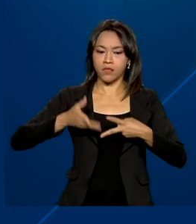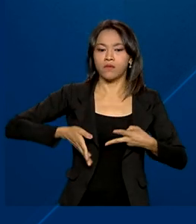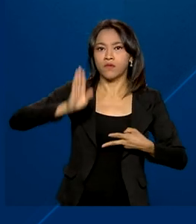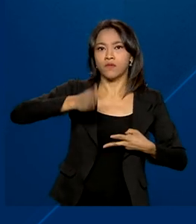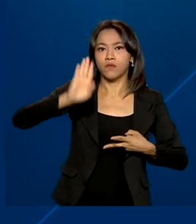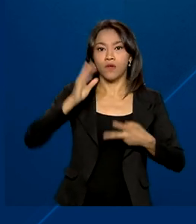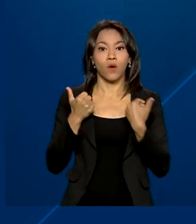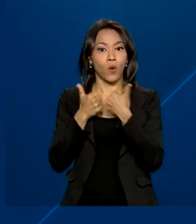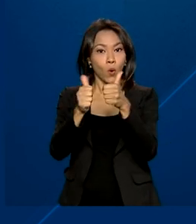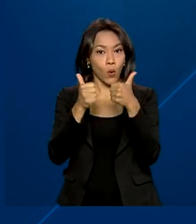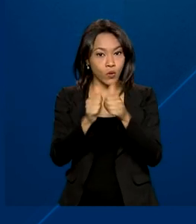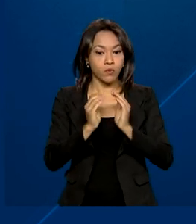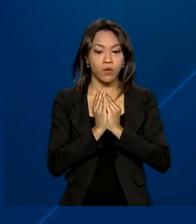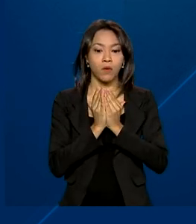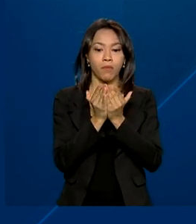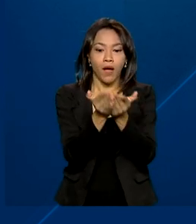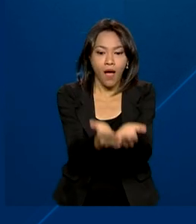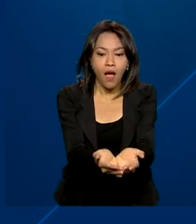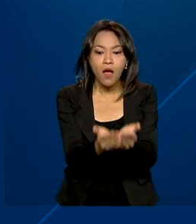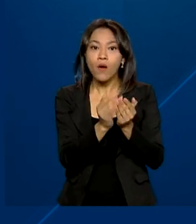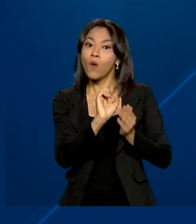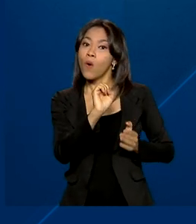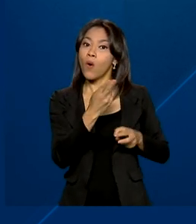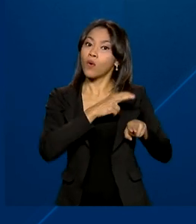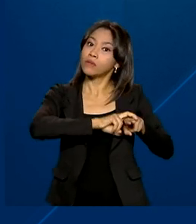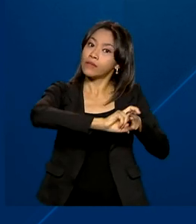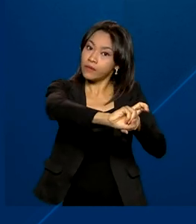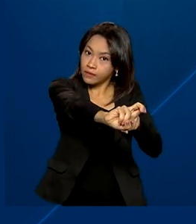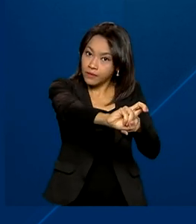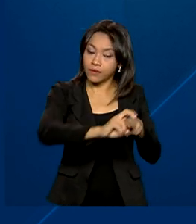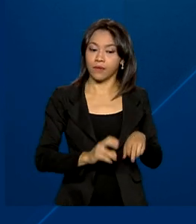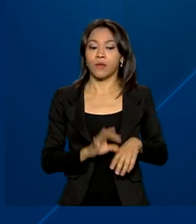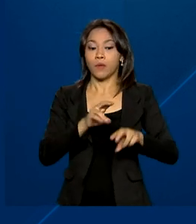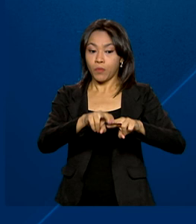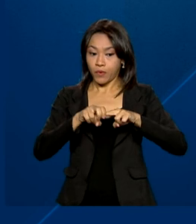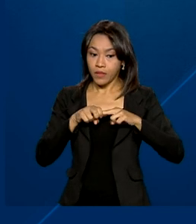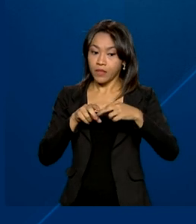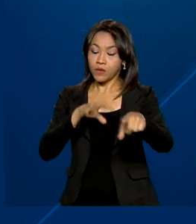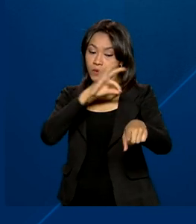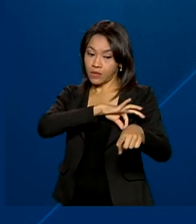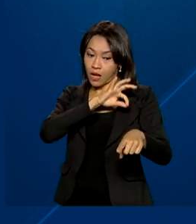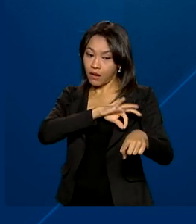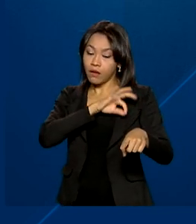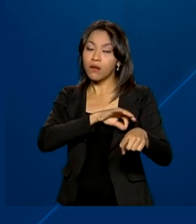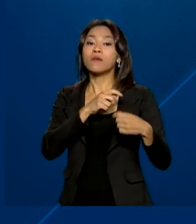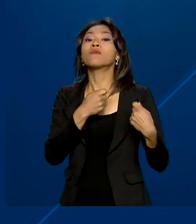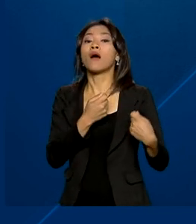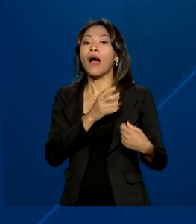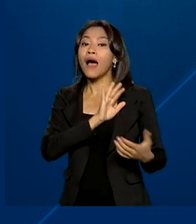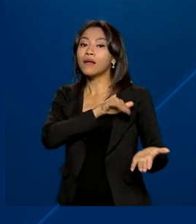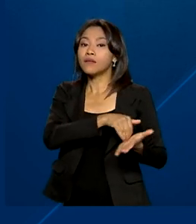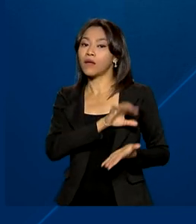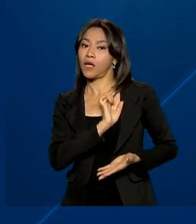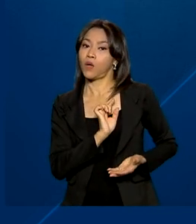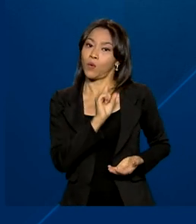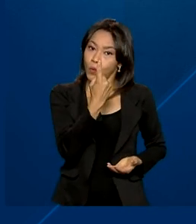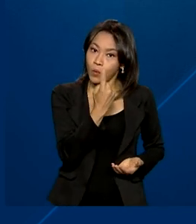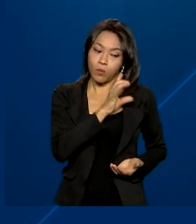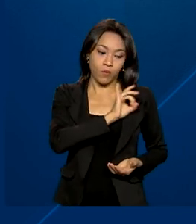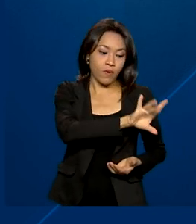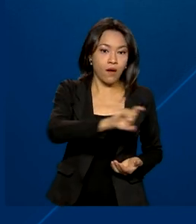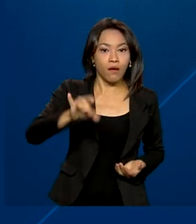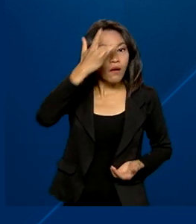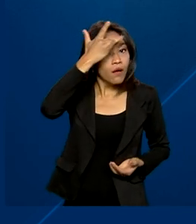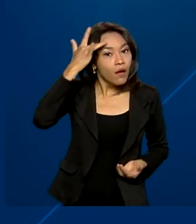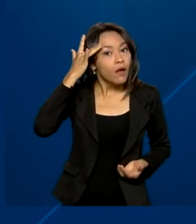de ônibus, barco ou trem. Para isso, a média da renda mensal deve ser de até um salário mínimo por pessoa da